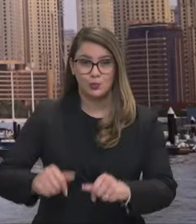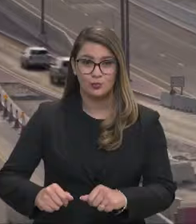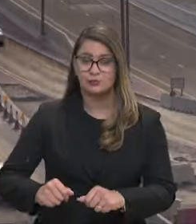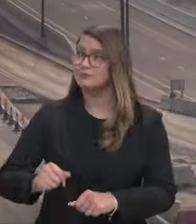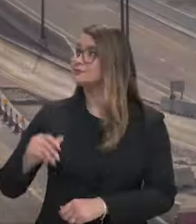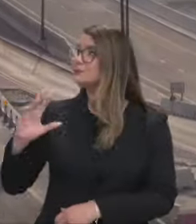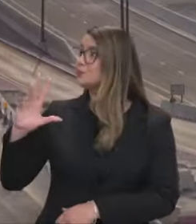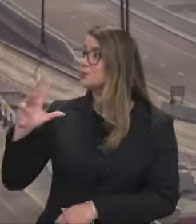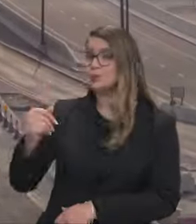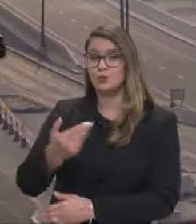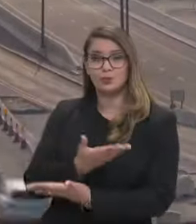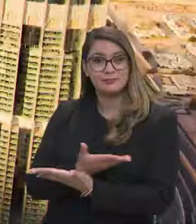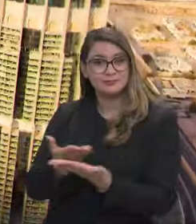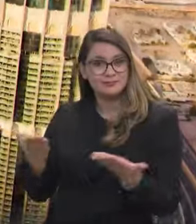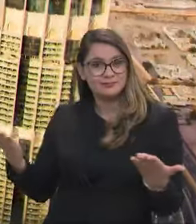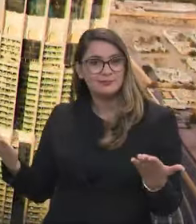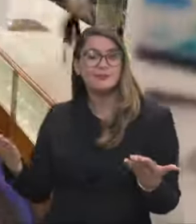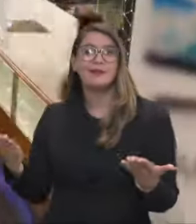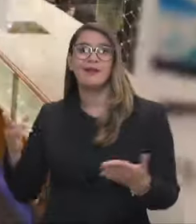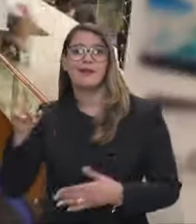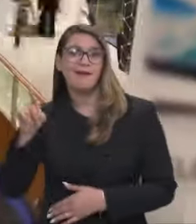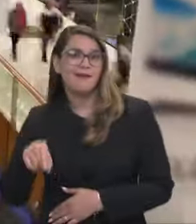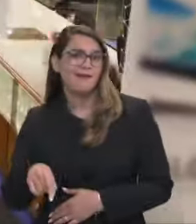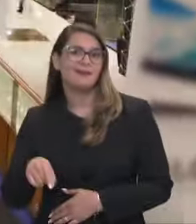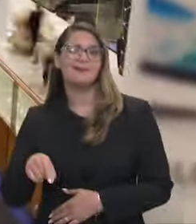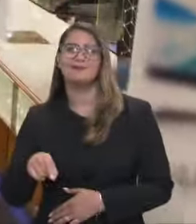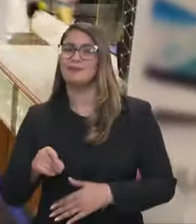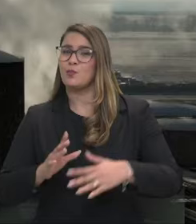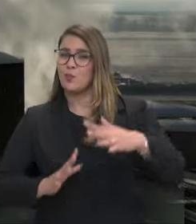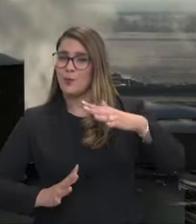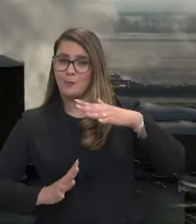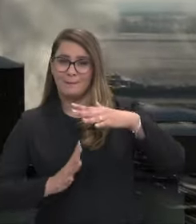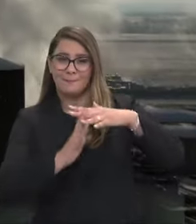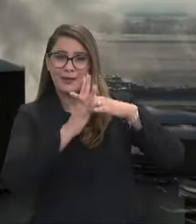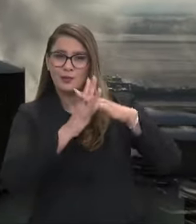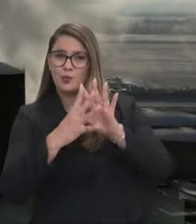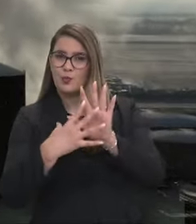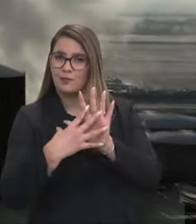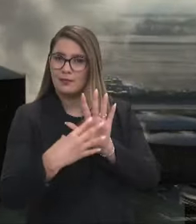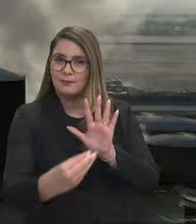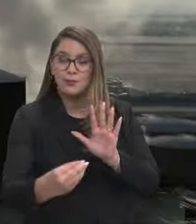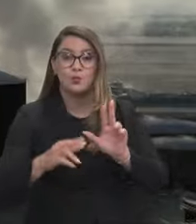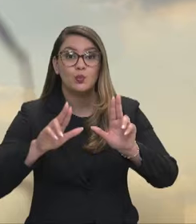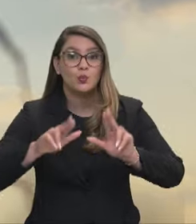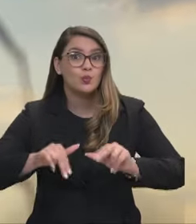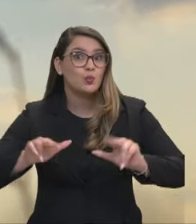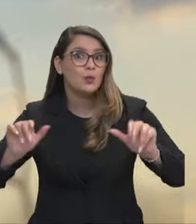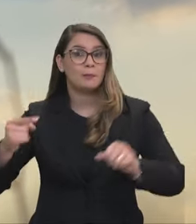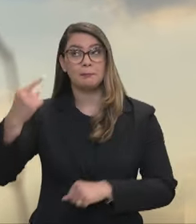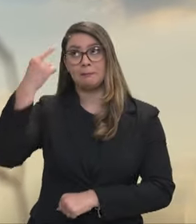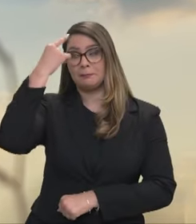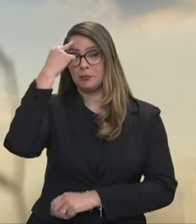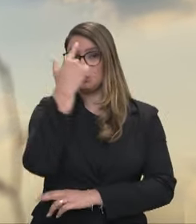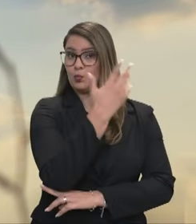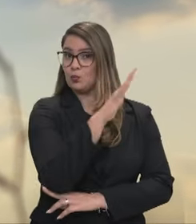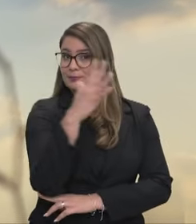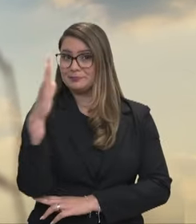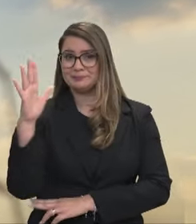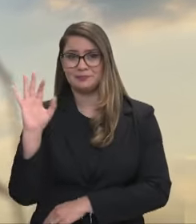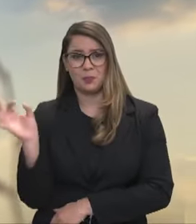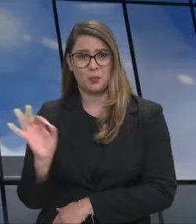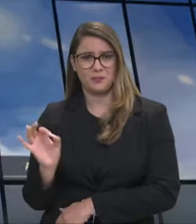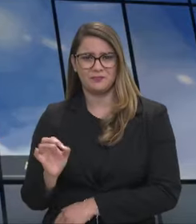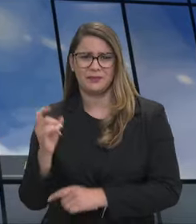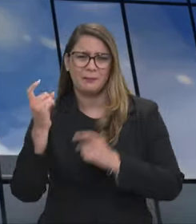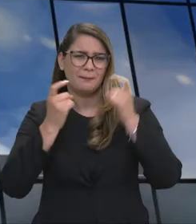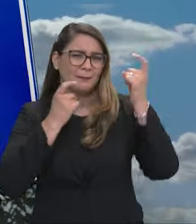Tudo, absolutamente tudo aqui, de certa forma, é a apoteose de um modelo que nunca cogitou pensar na